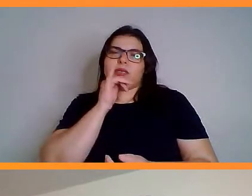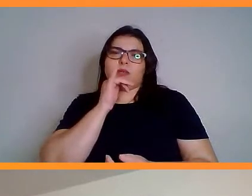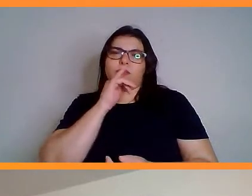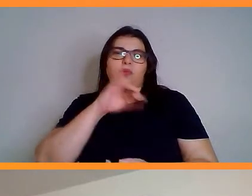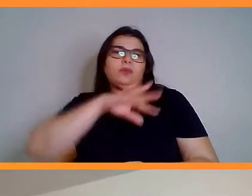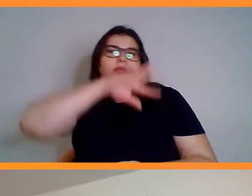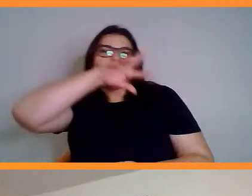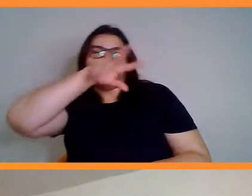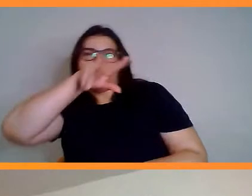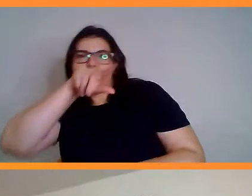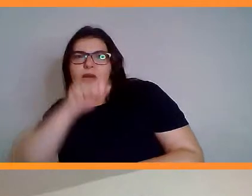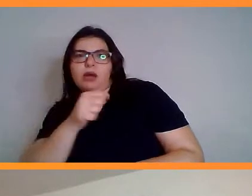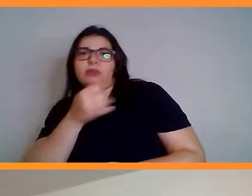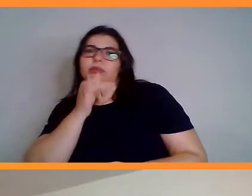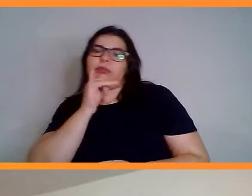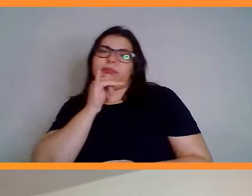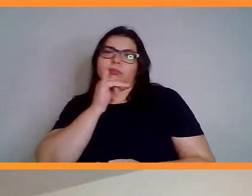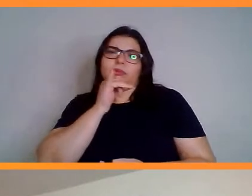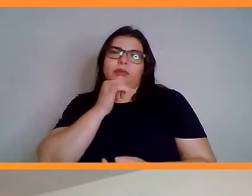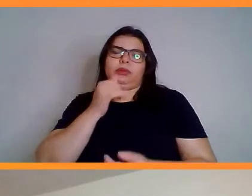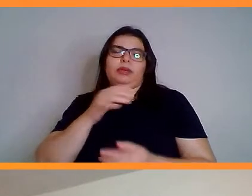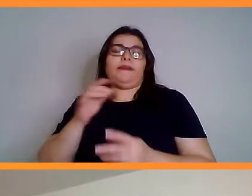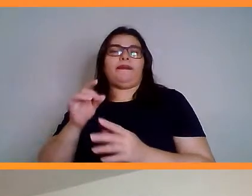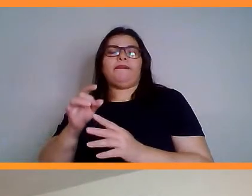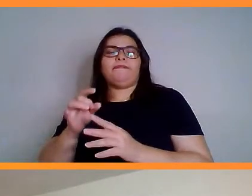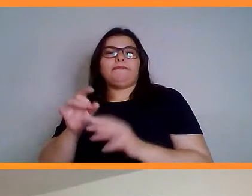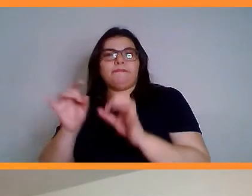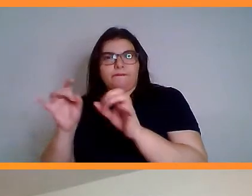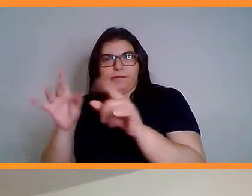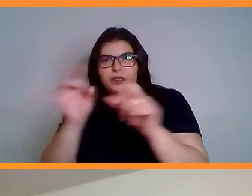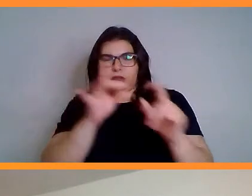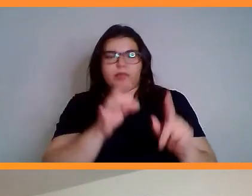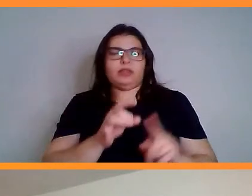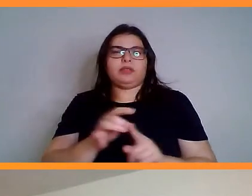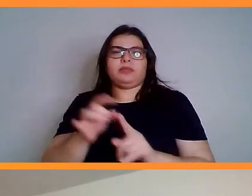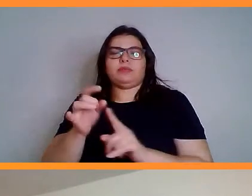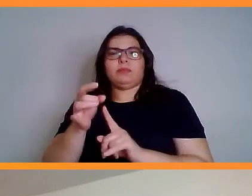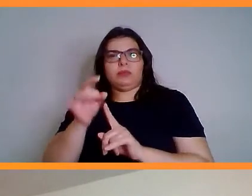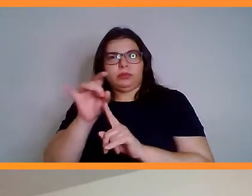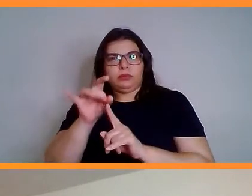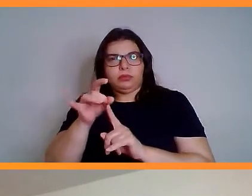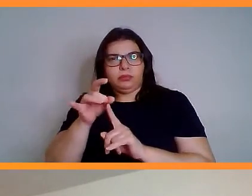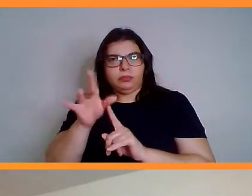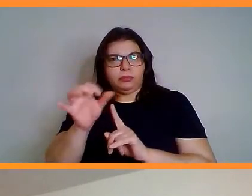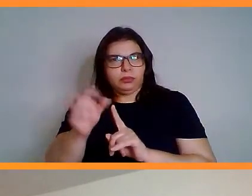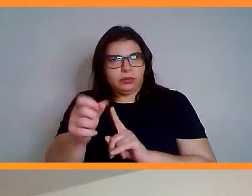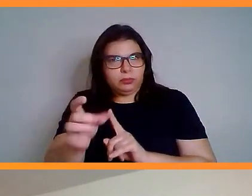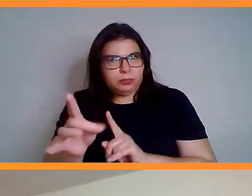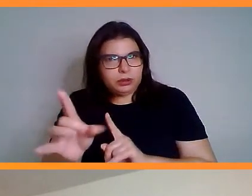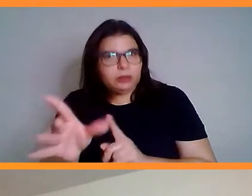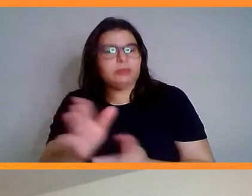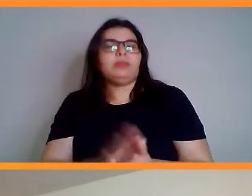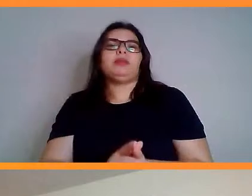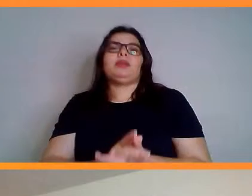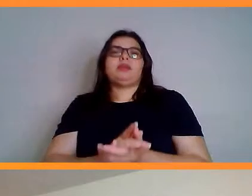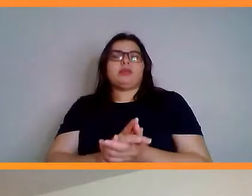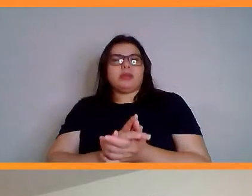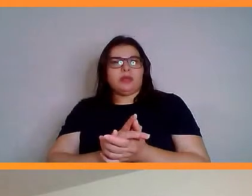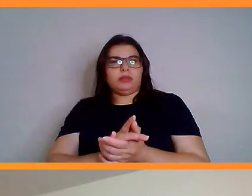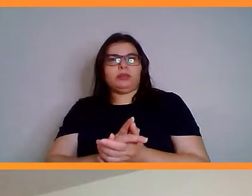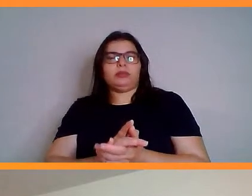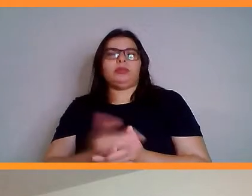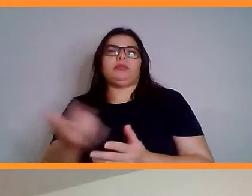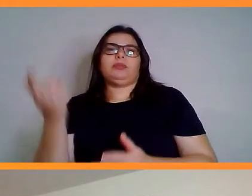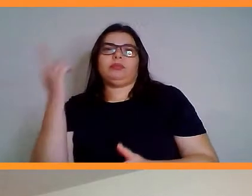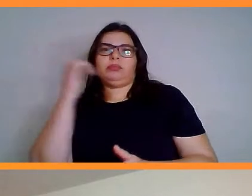animal que vendia muito sêmen. Já houve, inclusive, a clonagem desse animal justamente para continuar a produção de